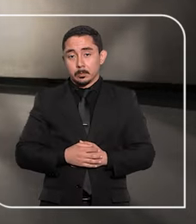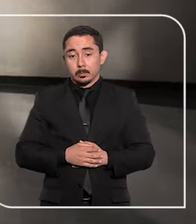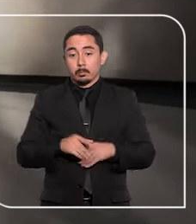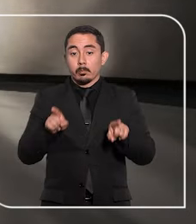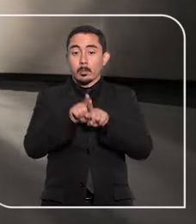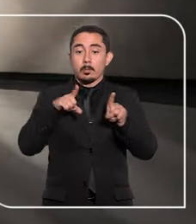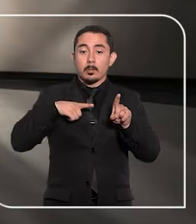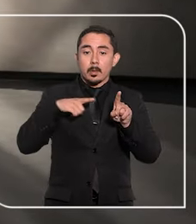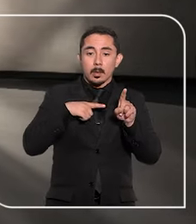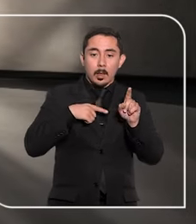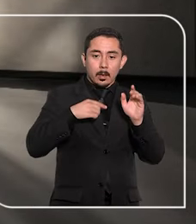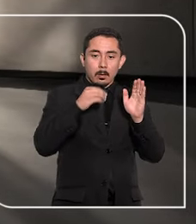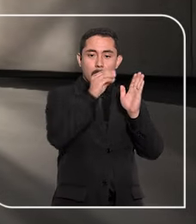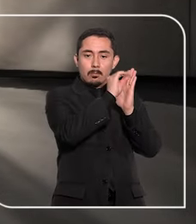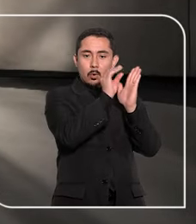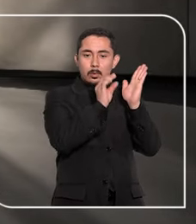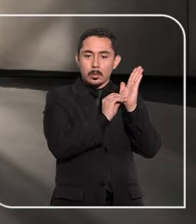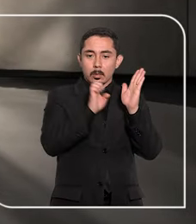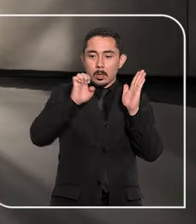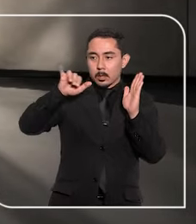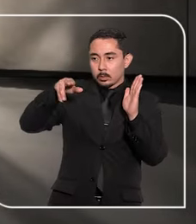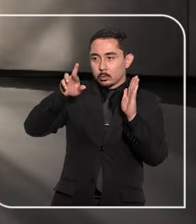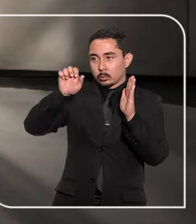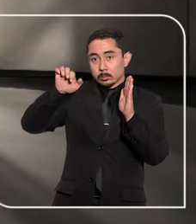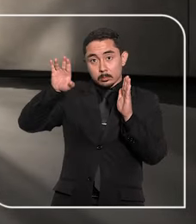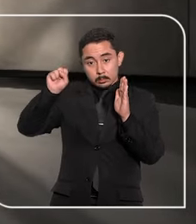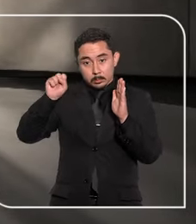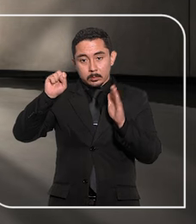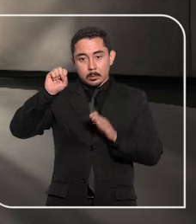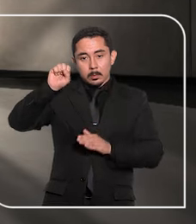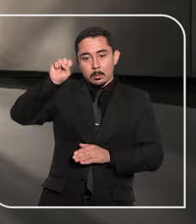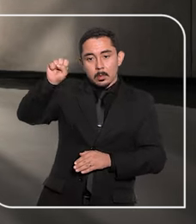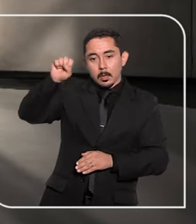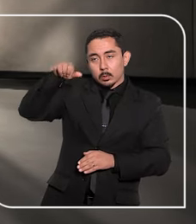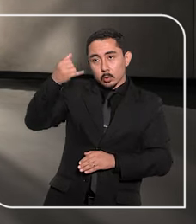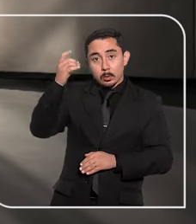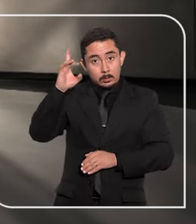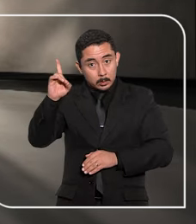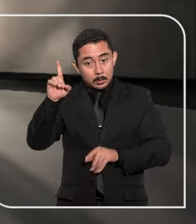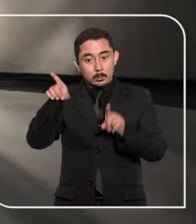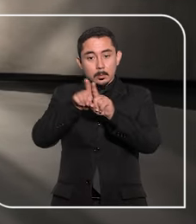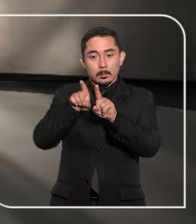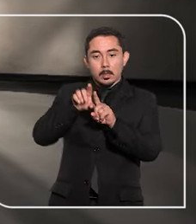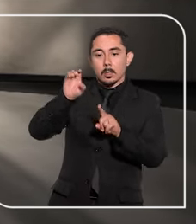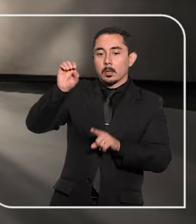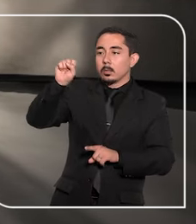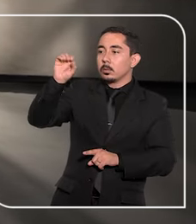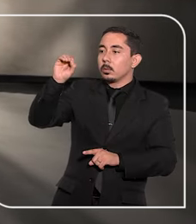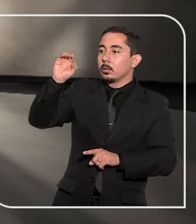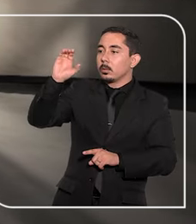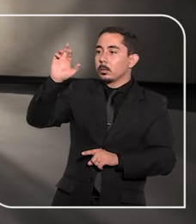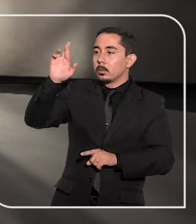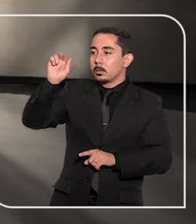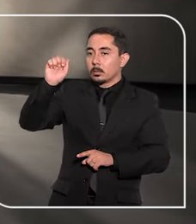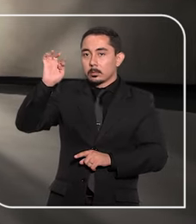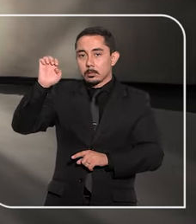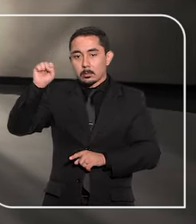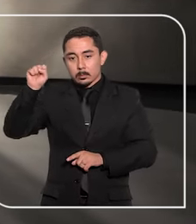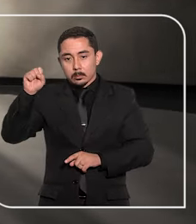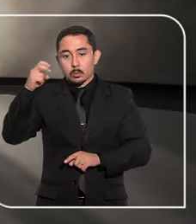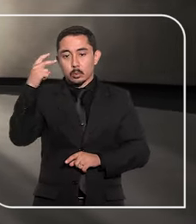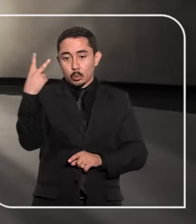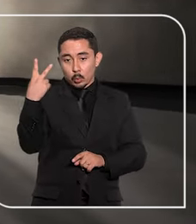E ainda tem os modelos EJURIS, SJD Indexação Legislativa e Sócrates II, que são